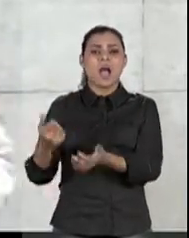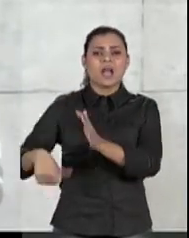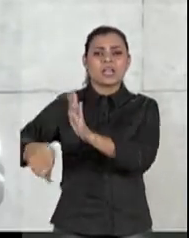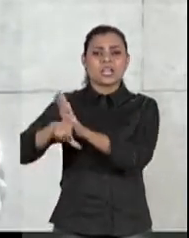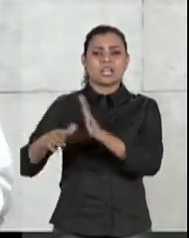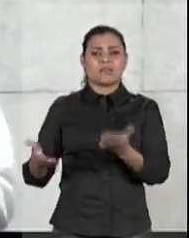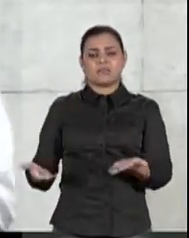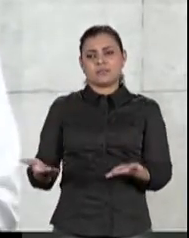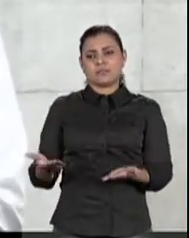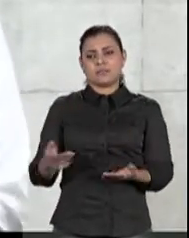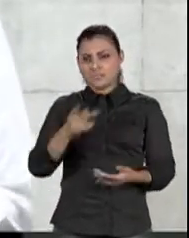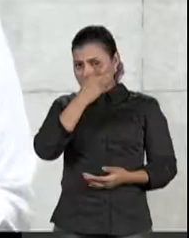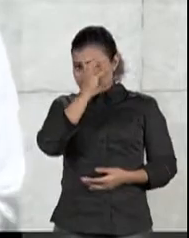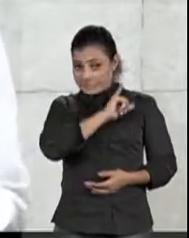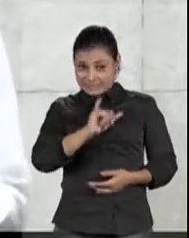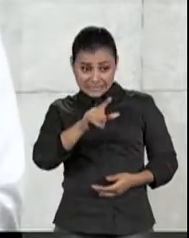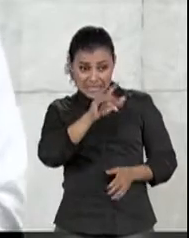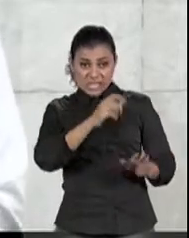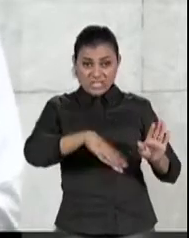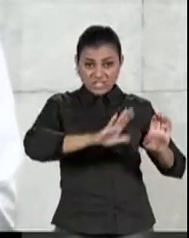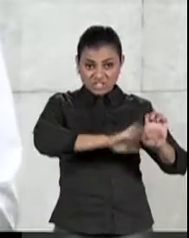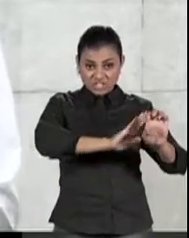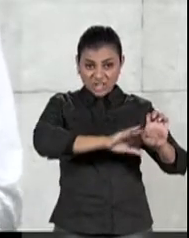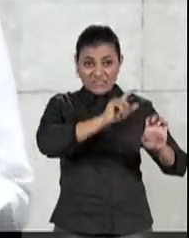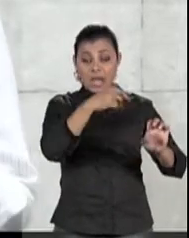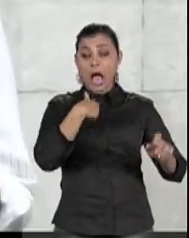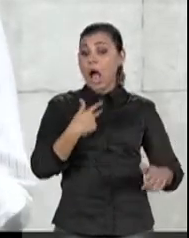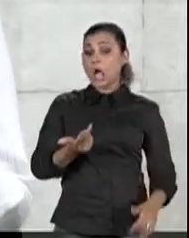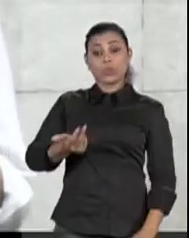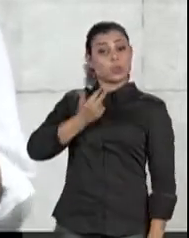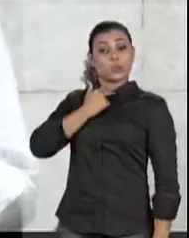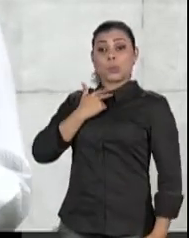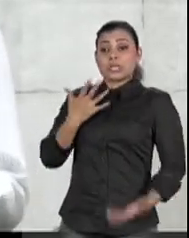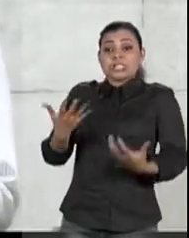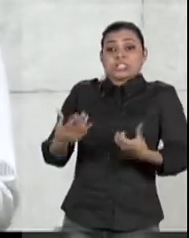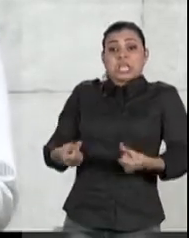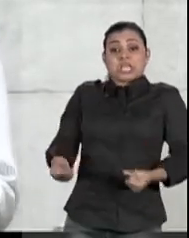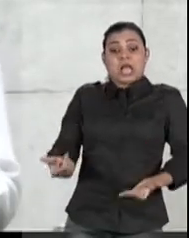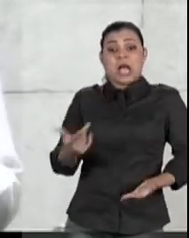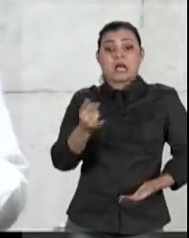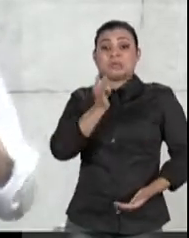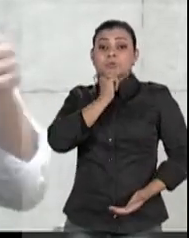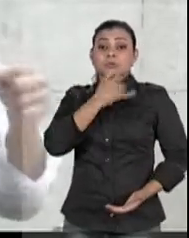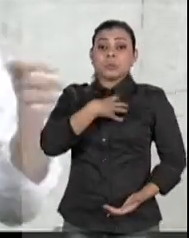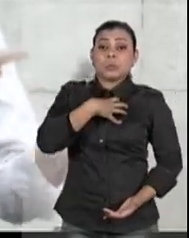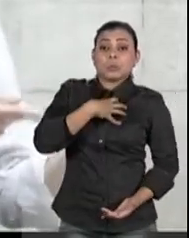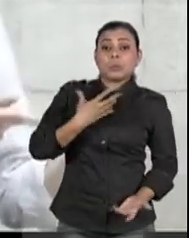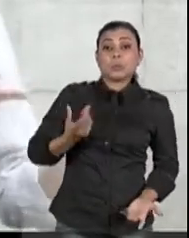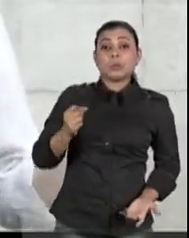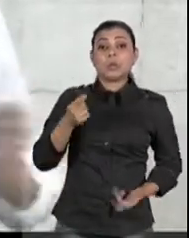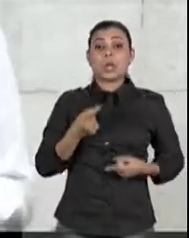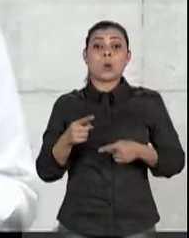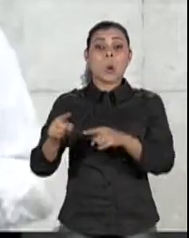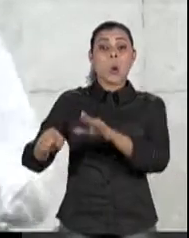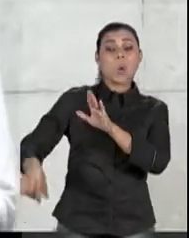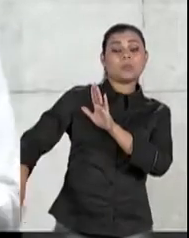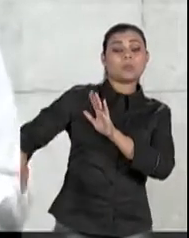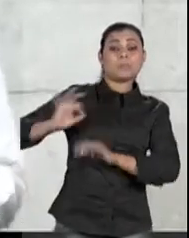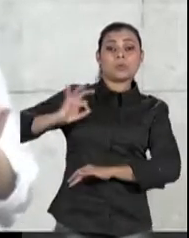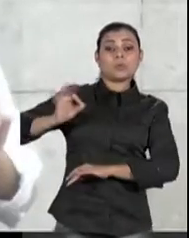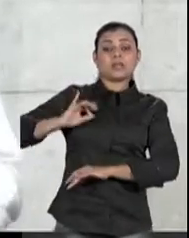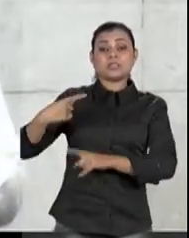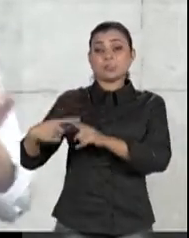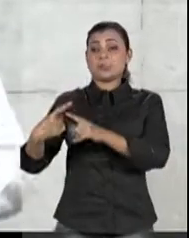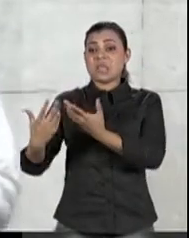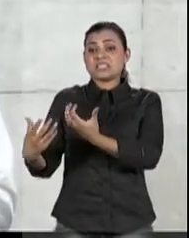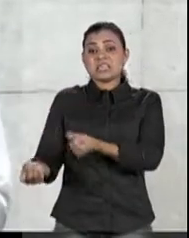é de esquerda não poderia admitir, lamentar a violência cometida contra policiais, porque isso